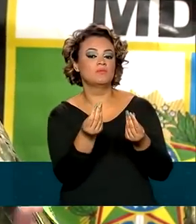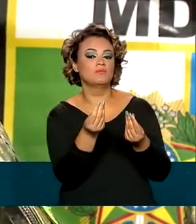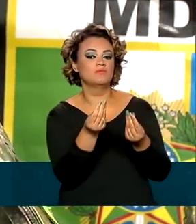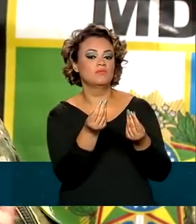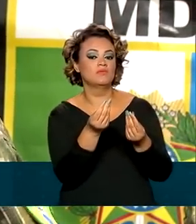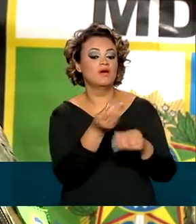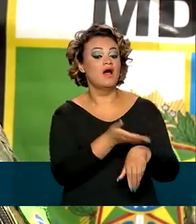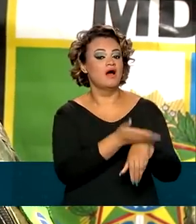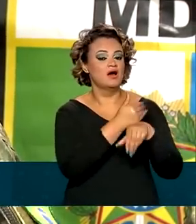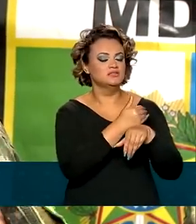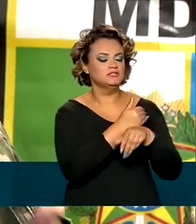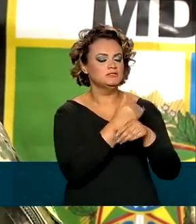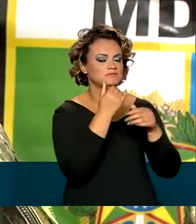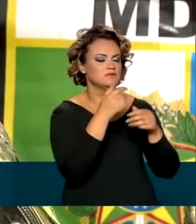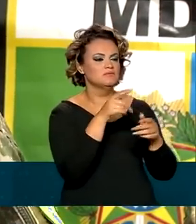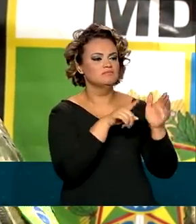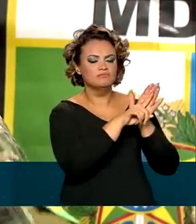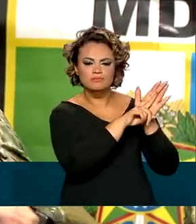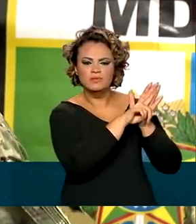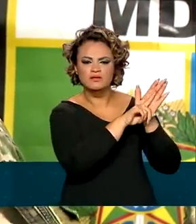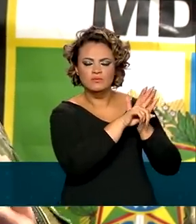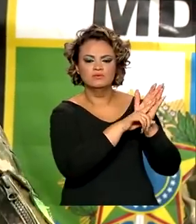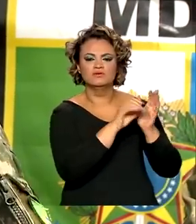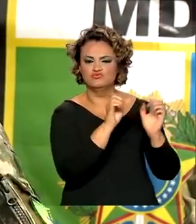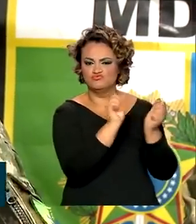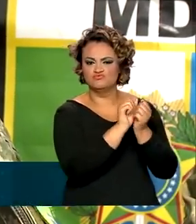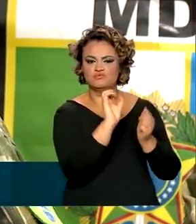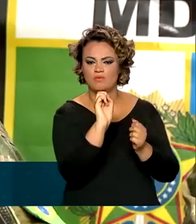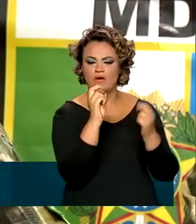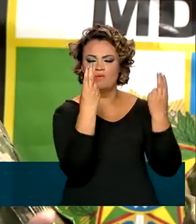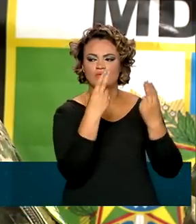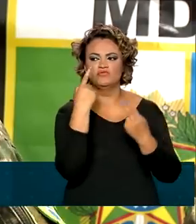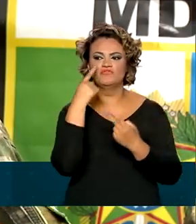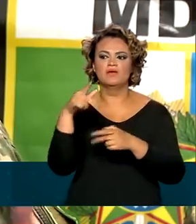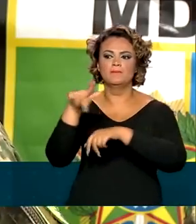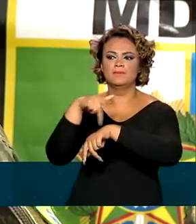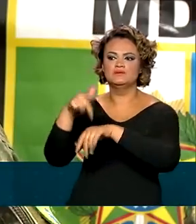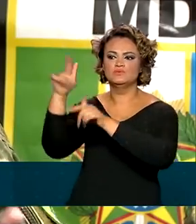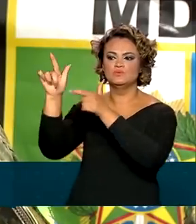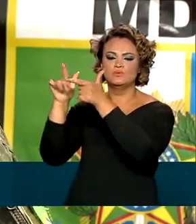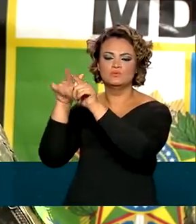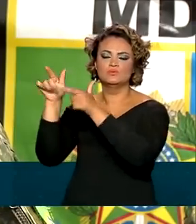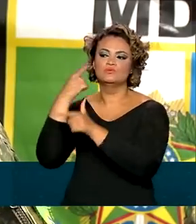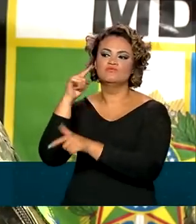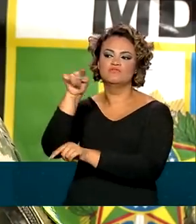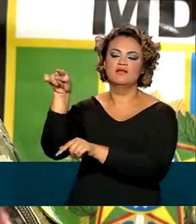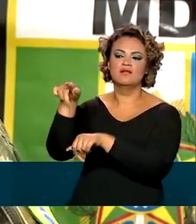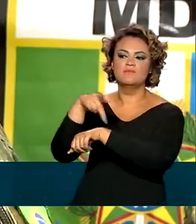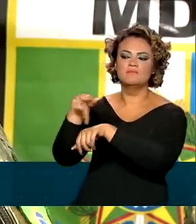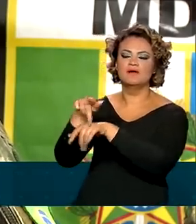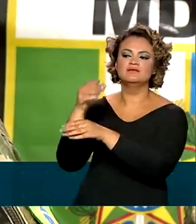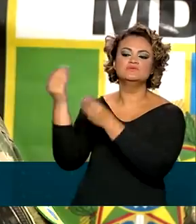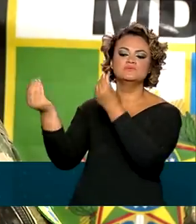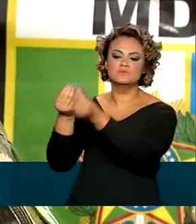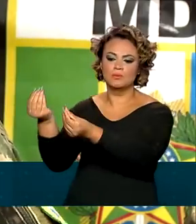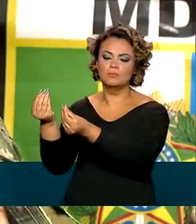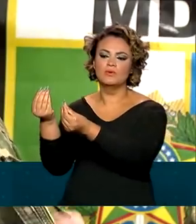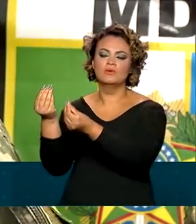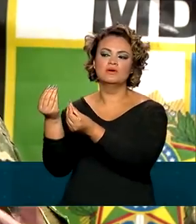consultas informais da ONU com vários países. Esses países, de acordo com a sua situação, eles